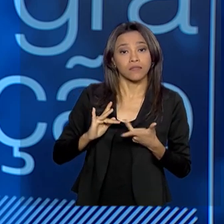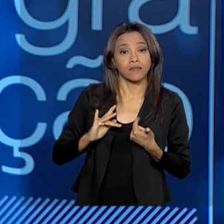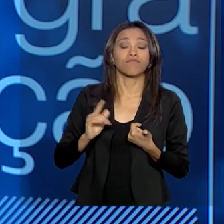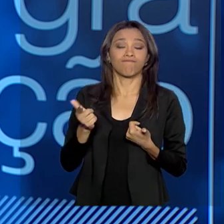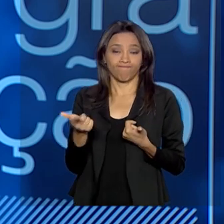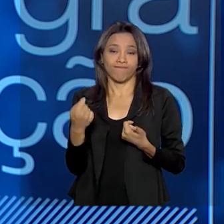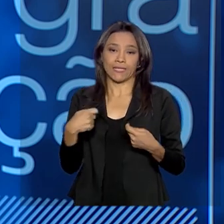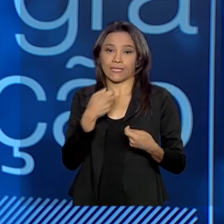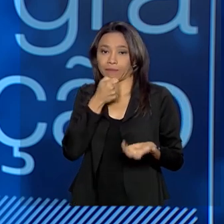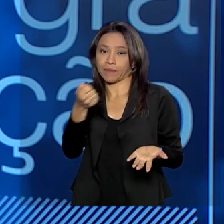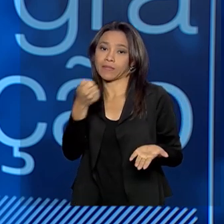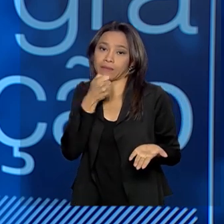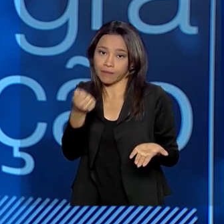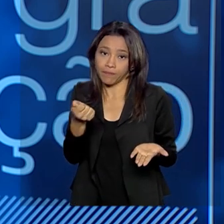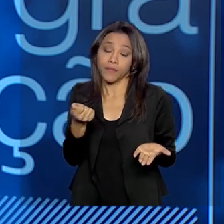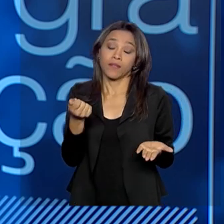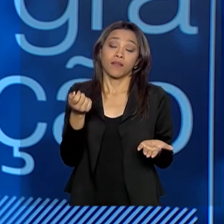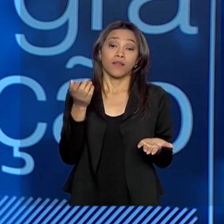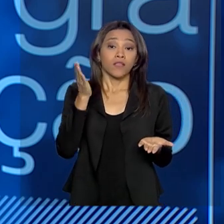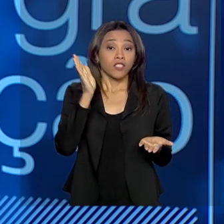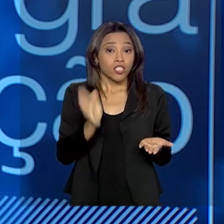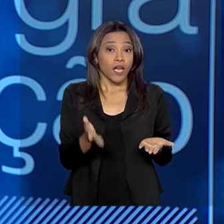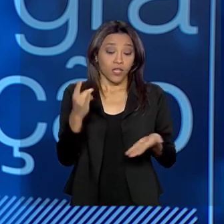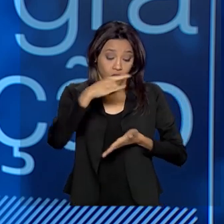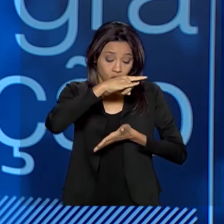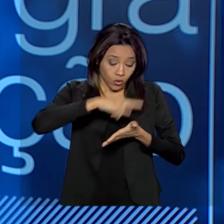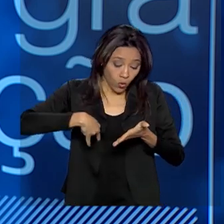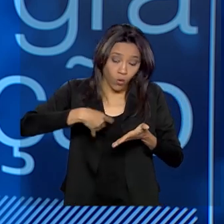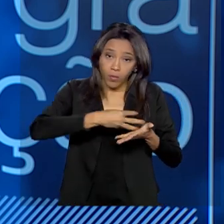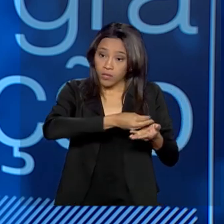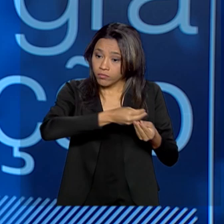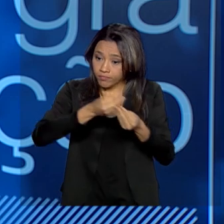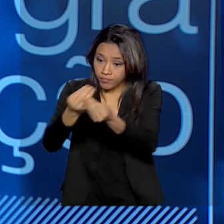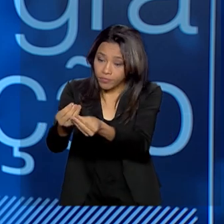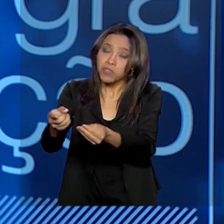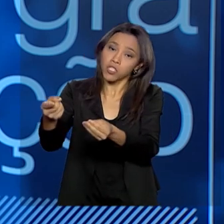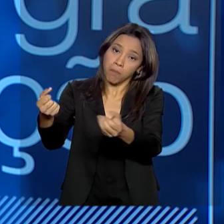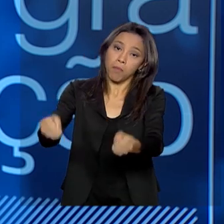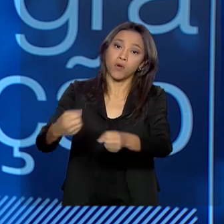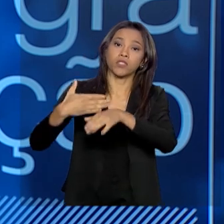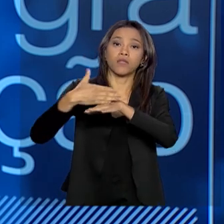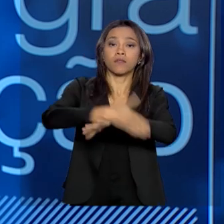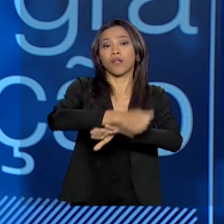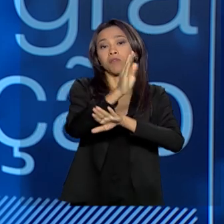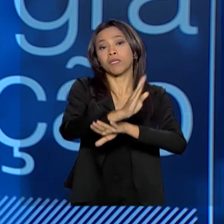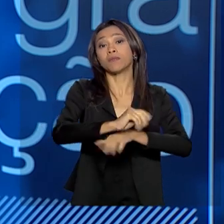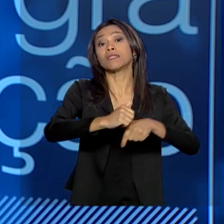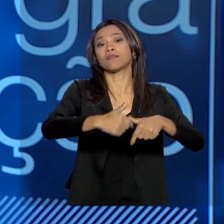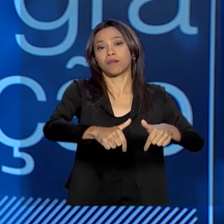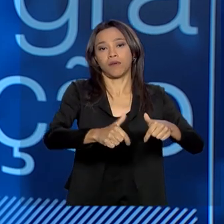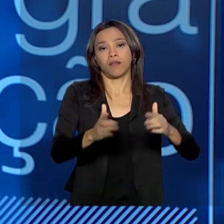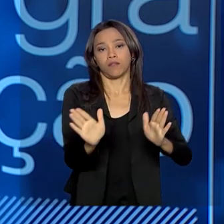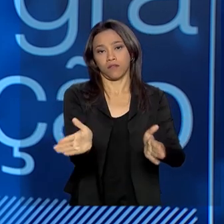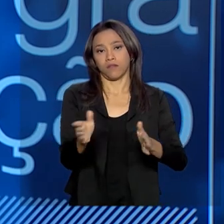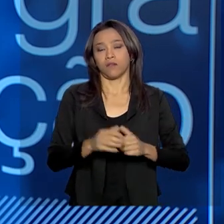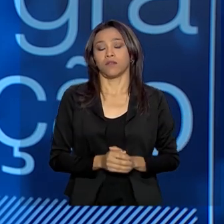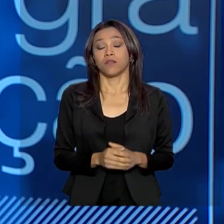já são imediatamente documentados, já podem trabalhar no país. Então, essa